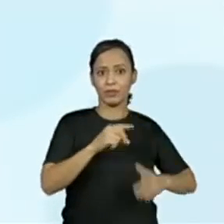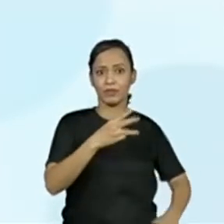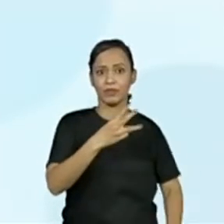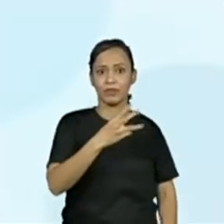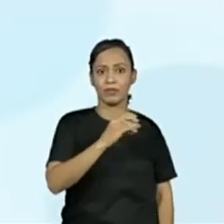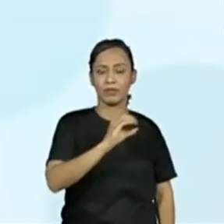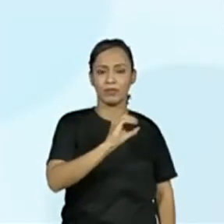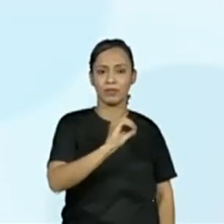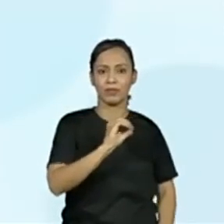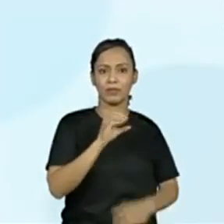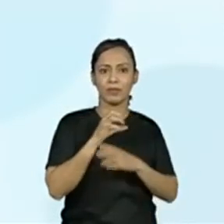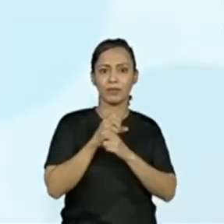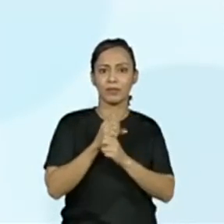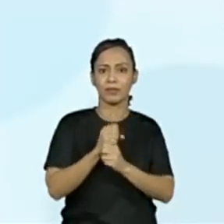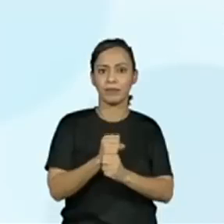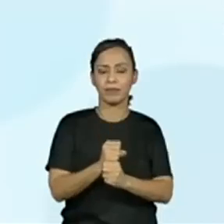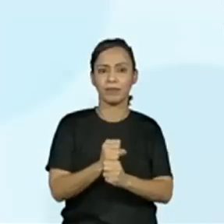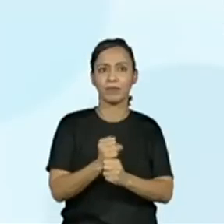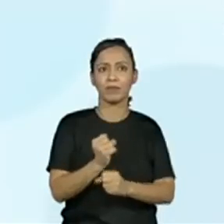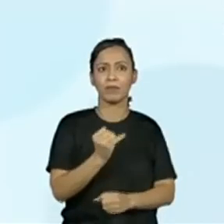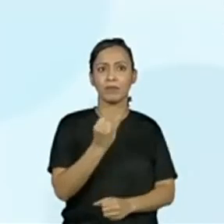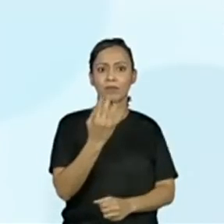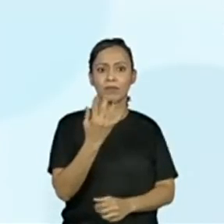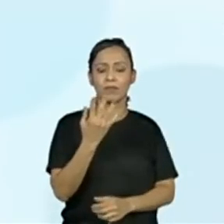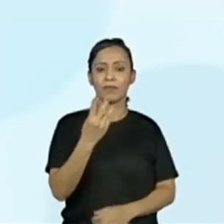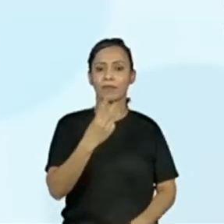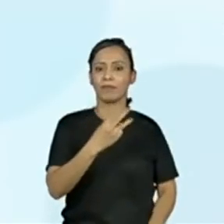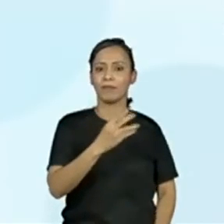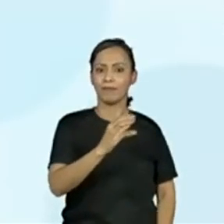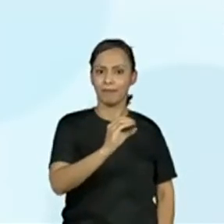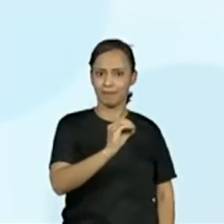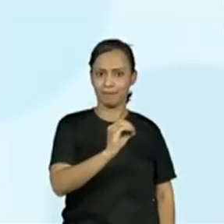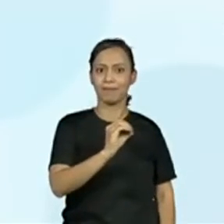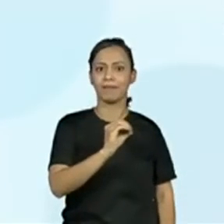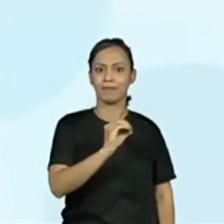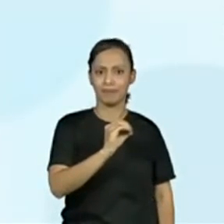60 menos 30. Apenas 30. 30.